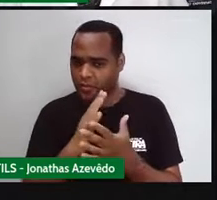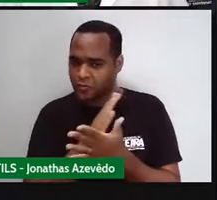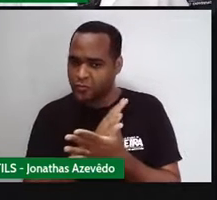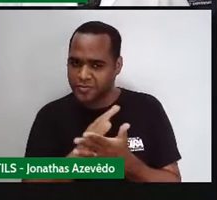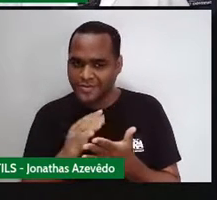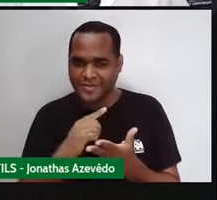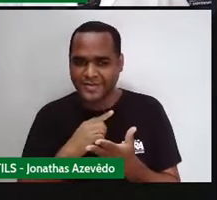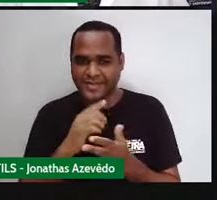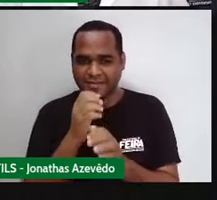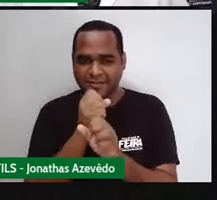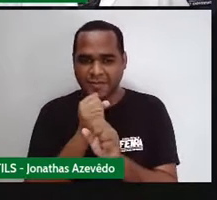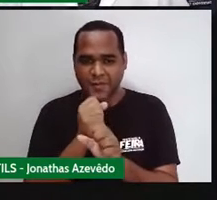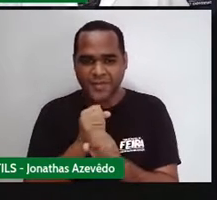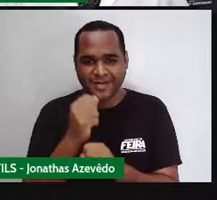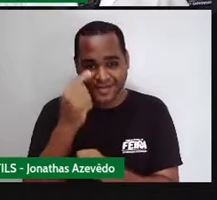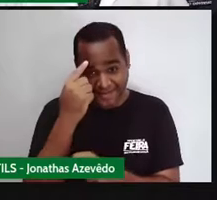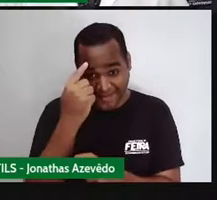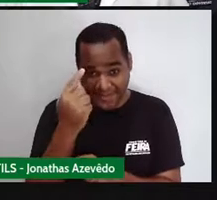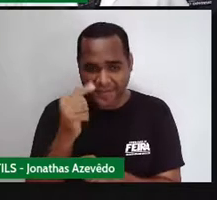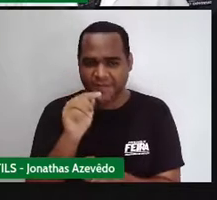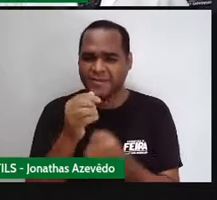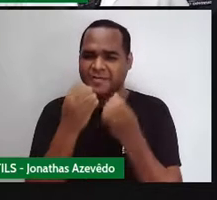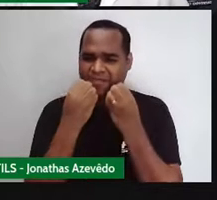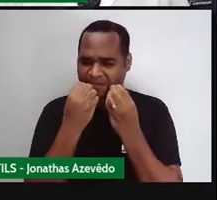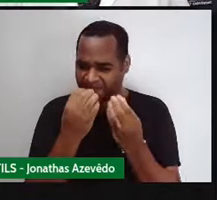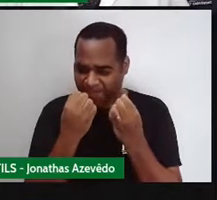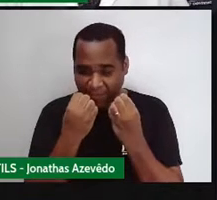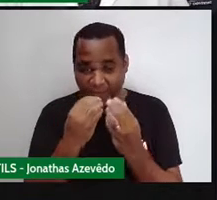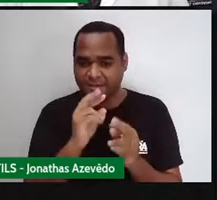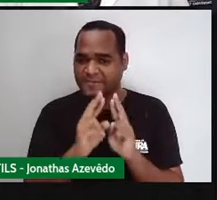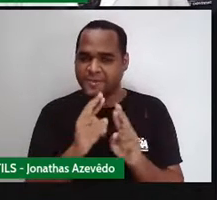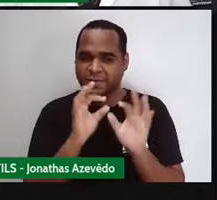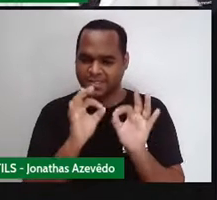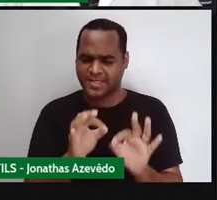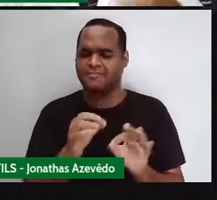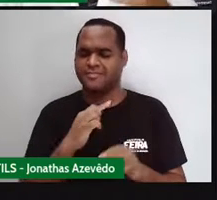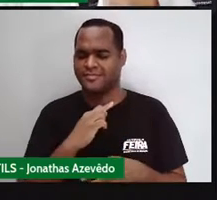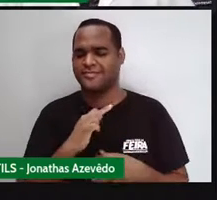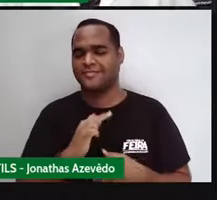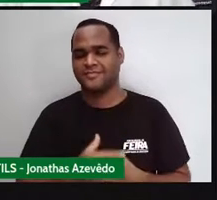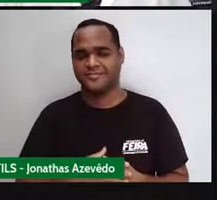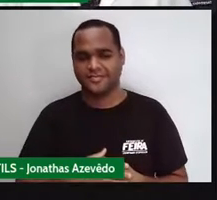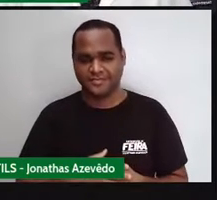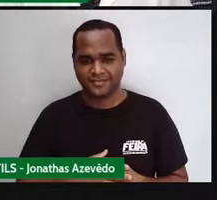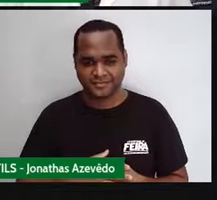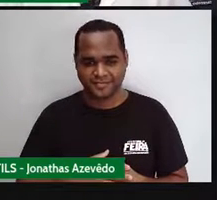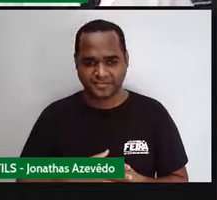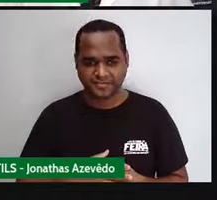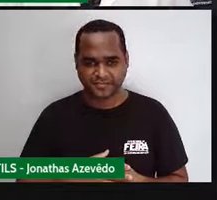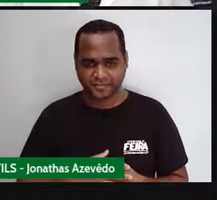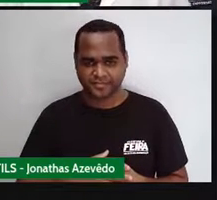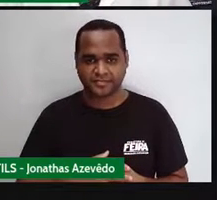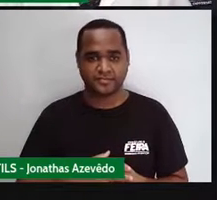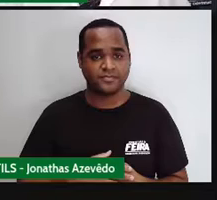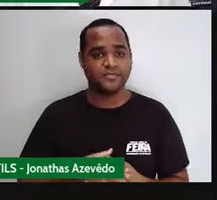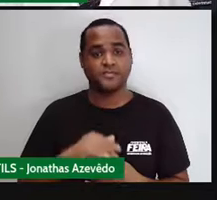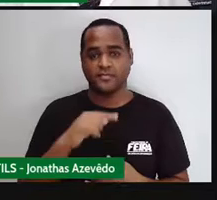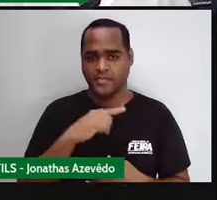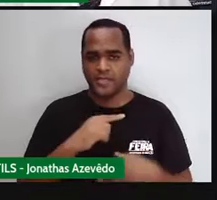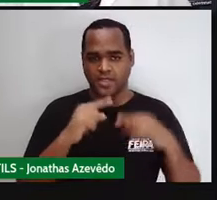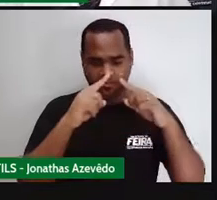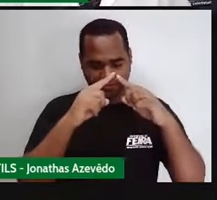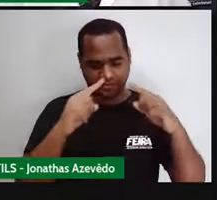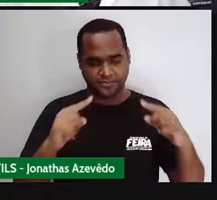Tá bom? Que tal? Vai ser bacana, hein? Então, assim, ó. Considere um losango